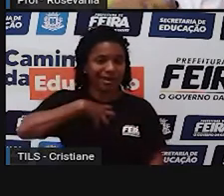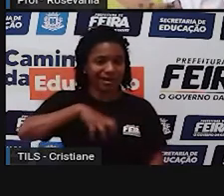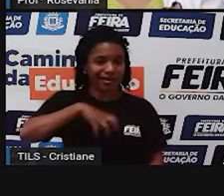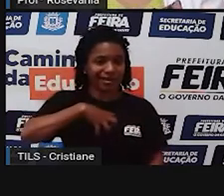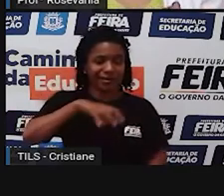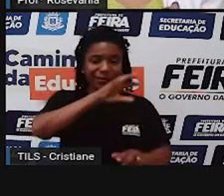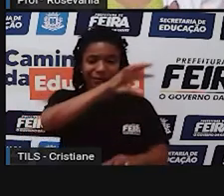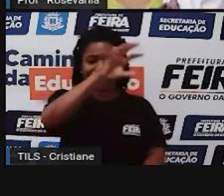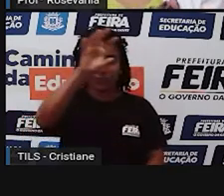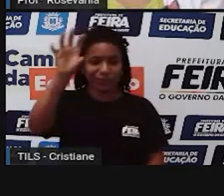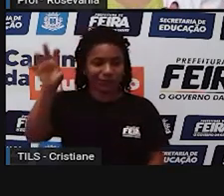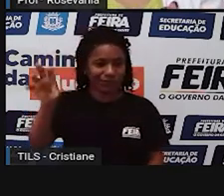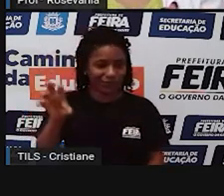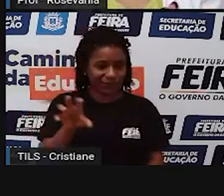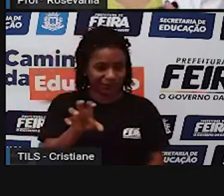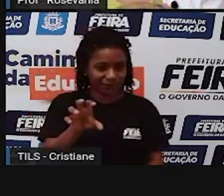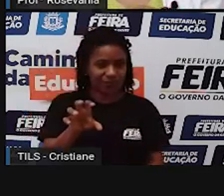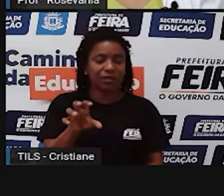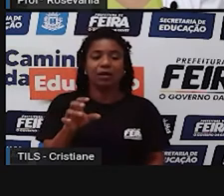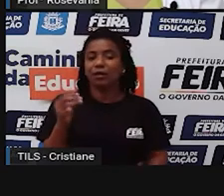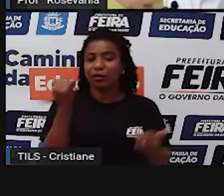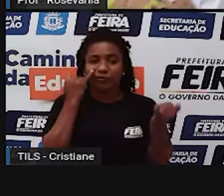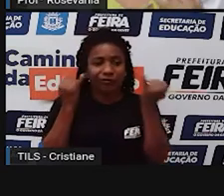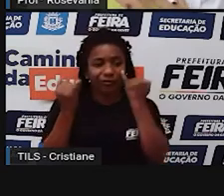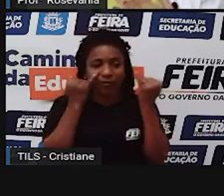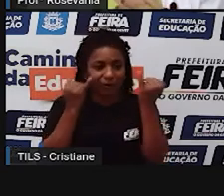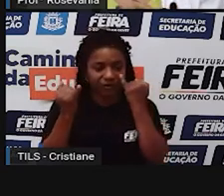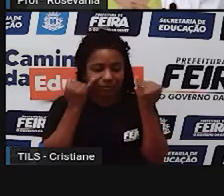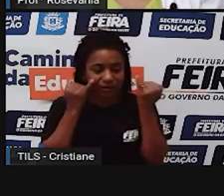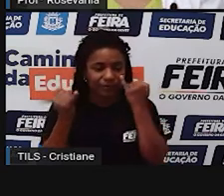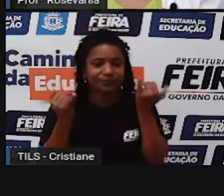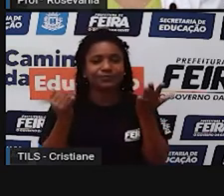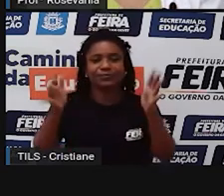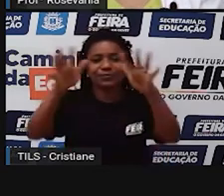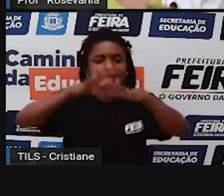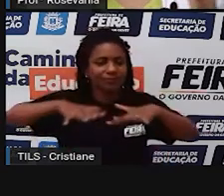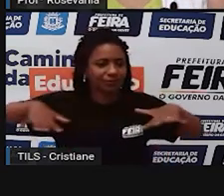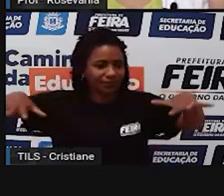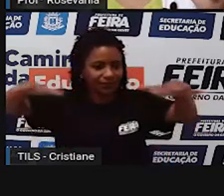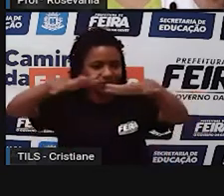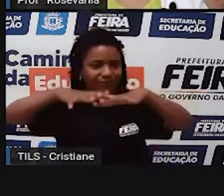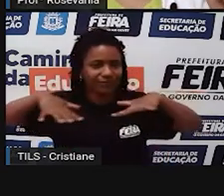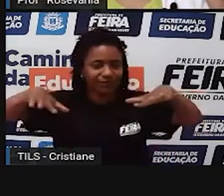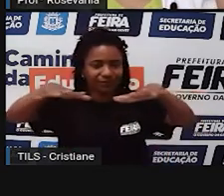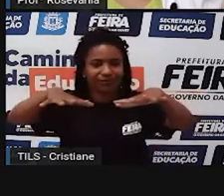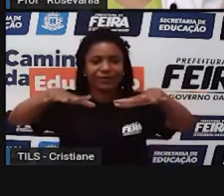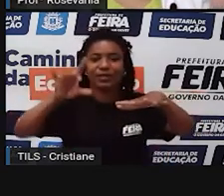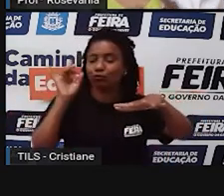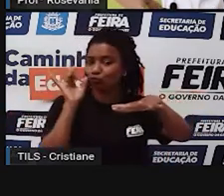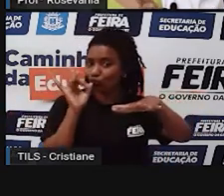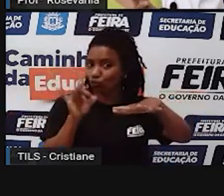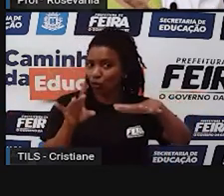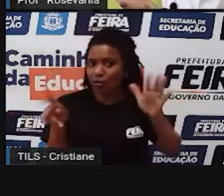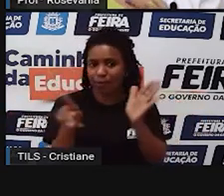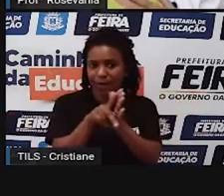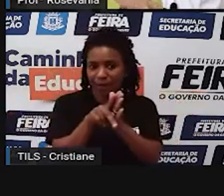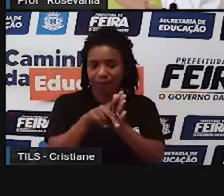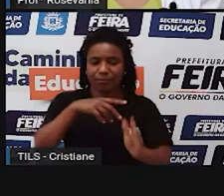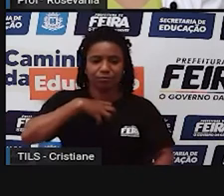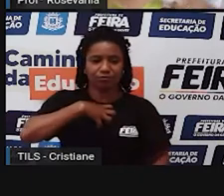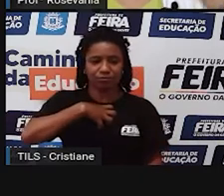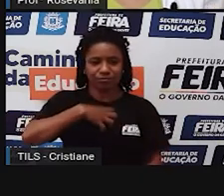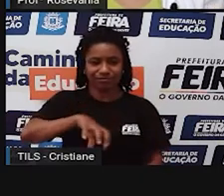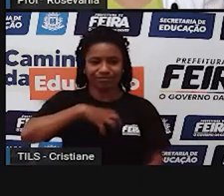Contendo informações como o recorte espacial, que aí no caso é só da Bahia que a gente está estudando,